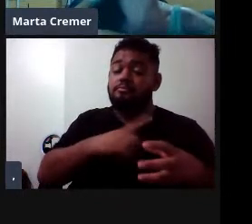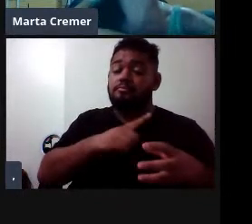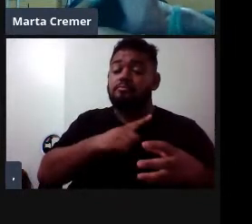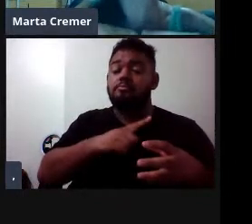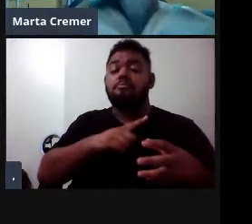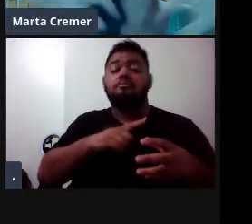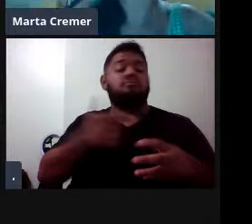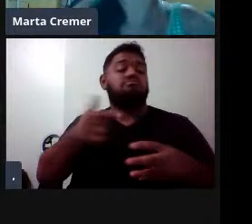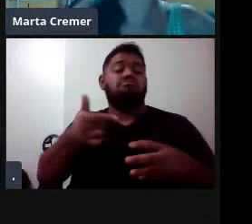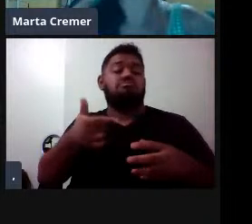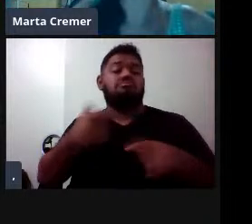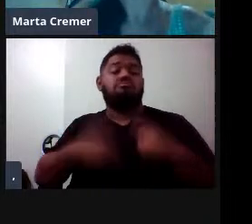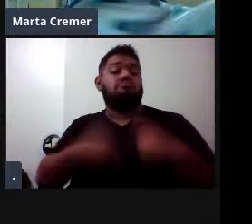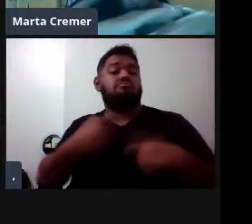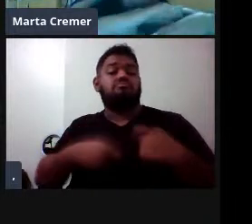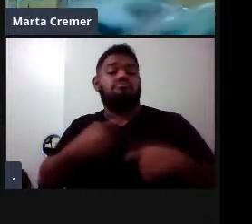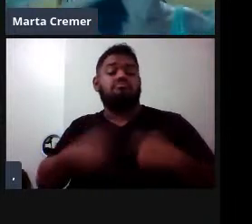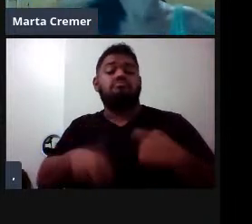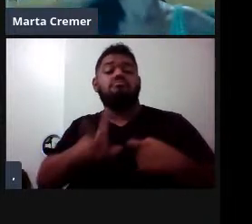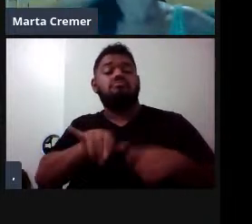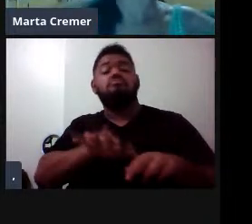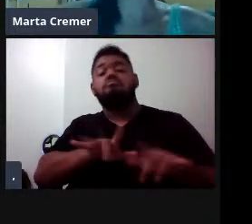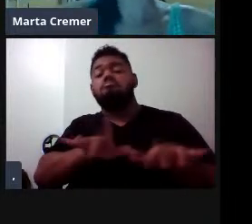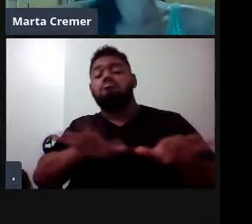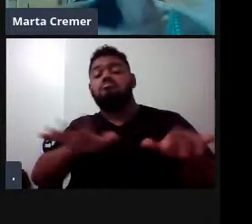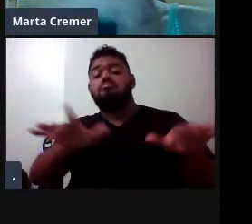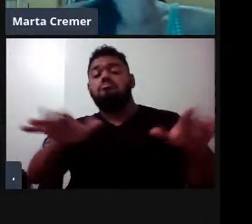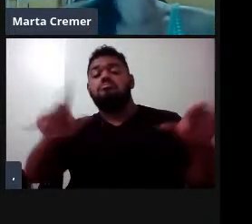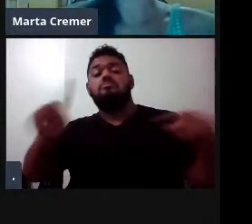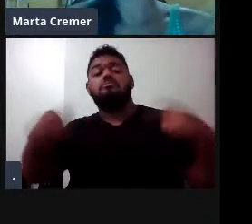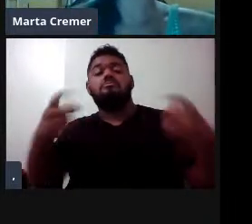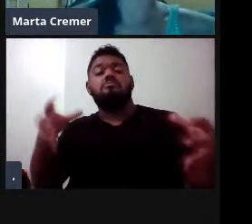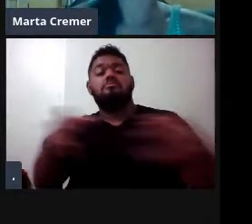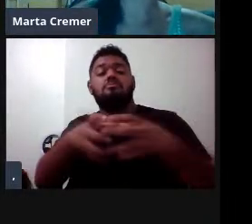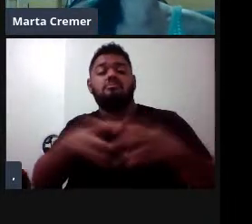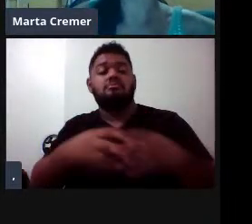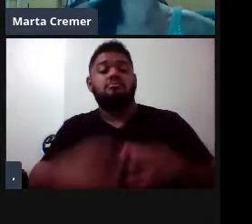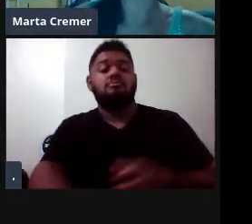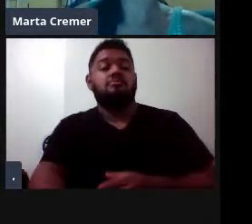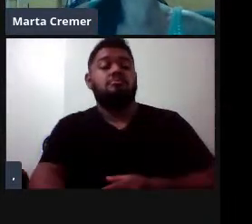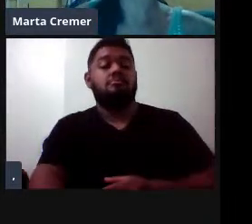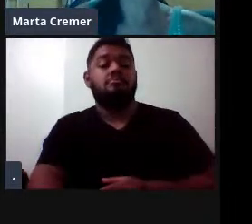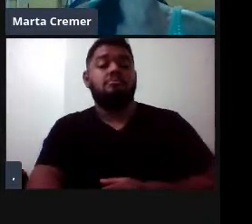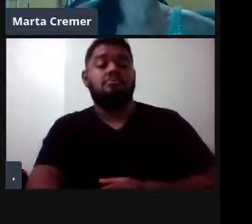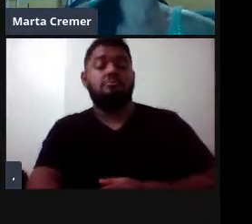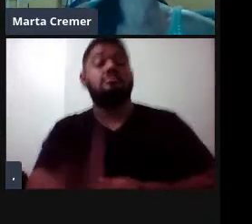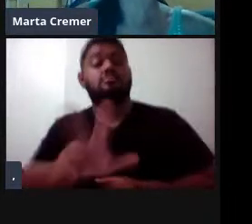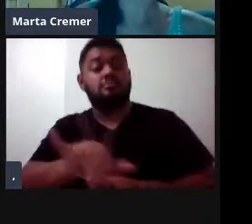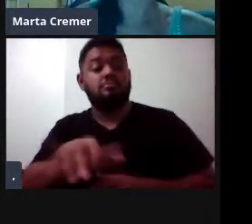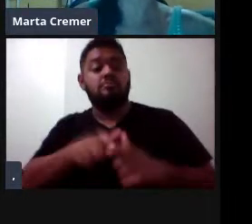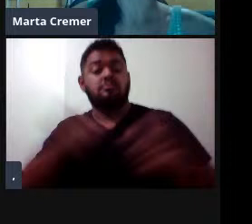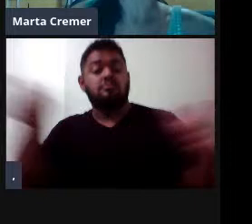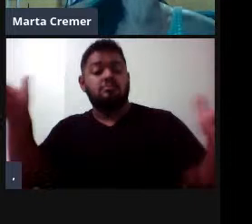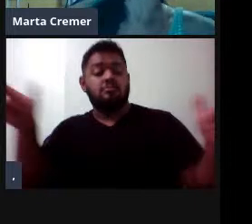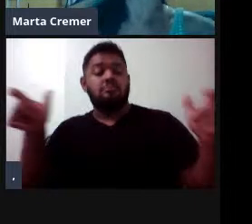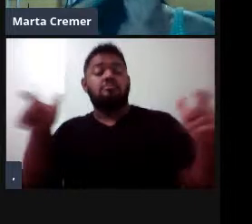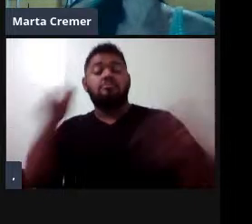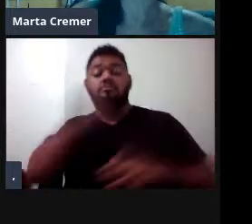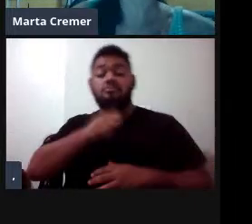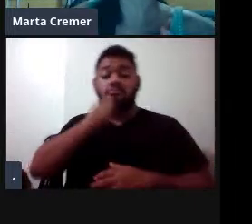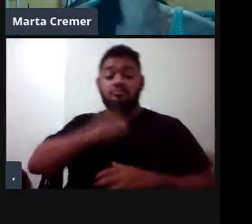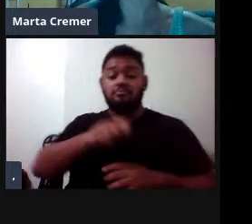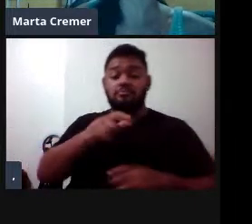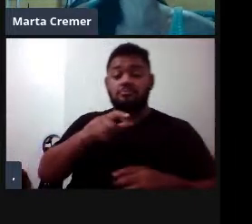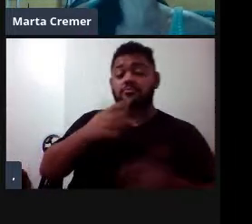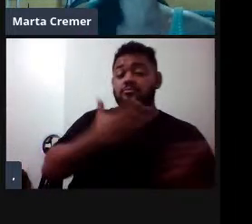reprodutivo, eles dispersam e formam grupos de machos que circulam em áreas bem mais amplas, enquanto as fêmeas e os